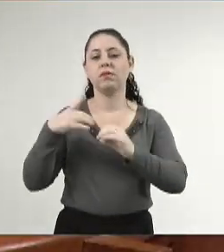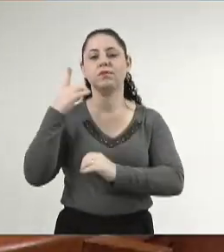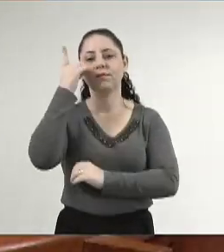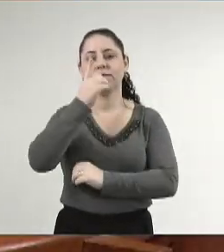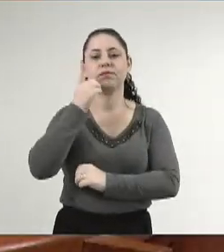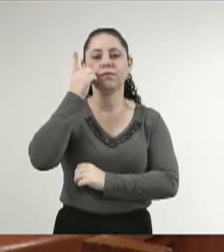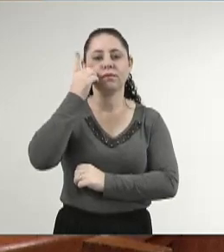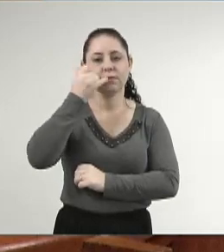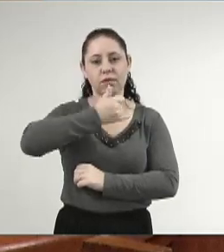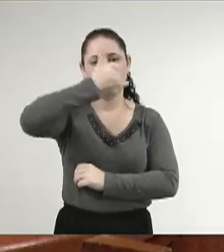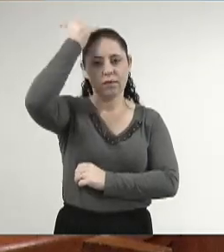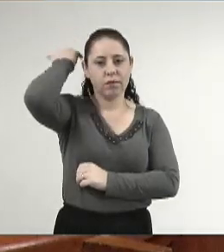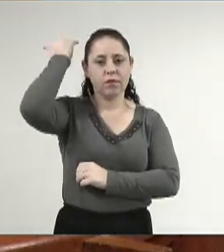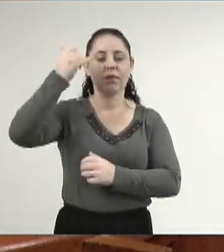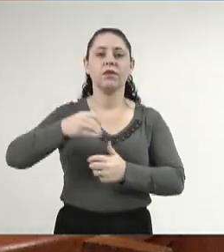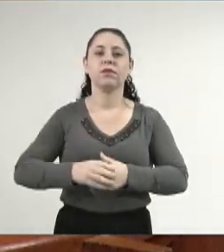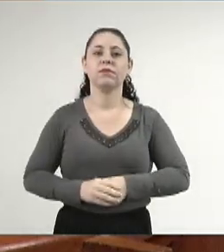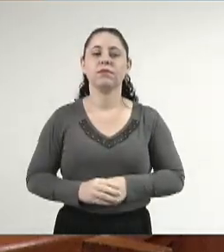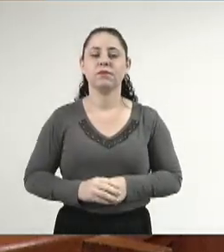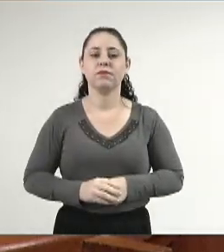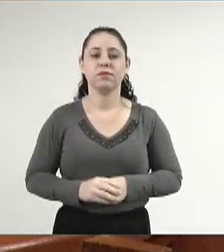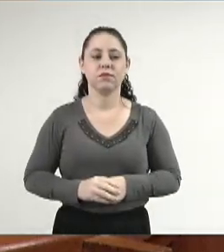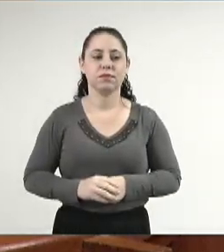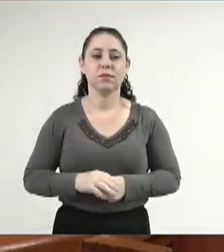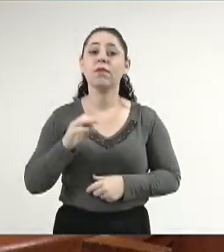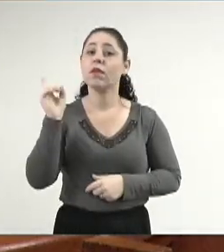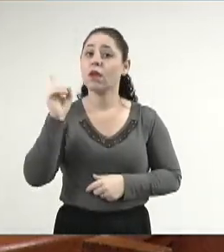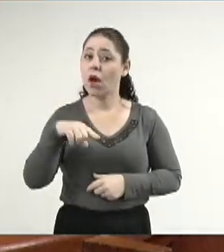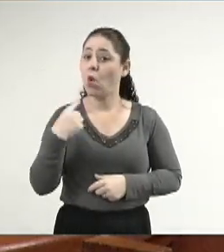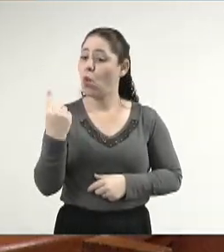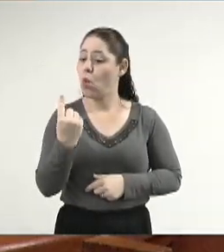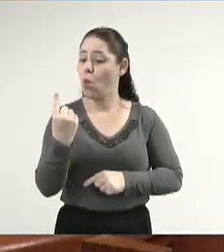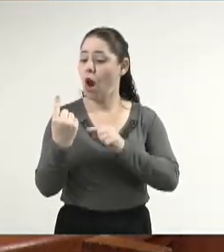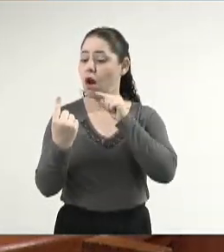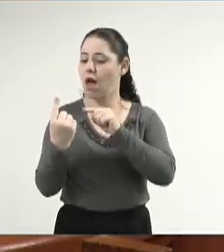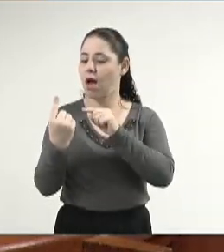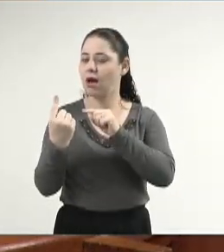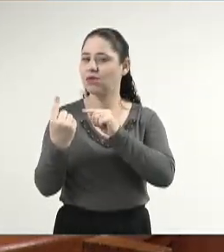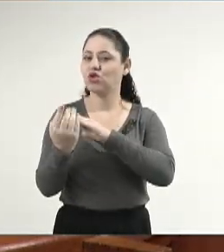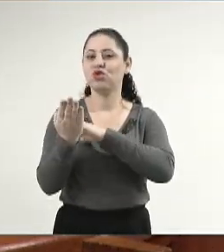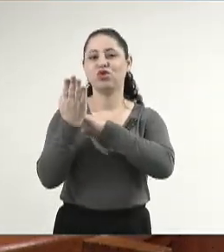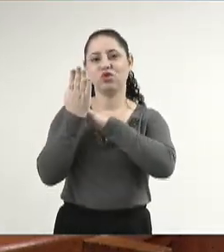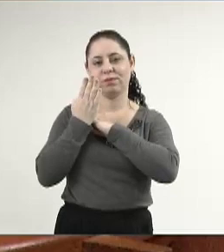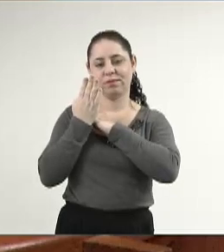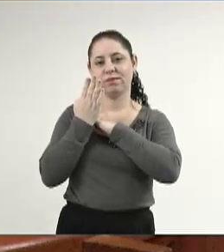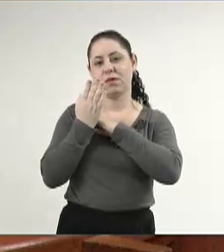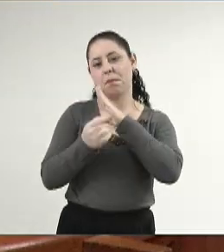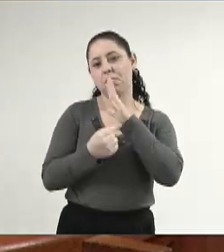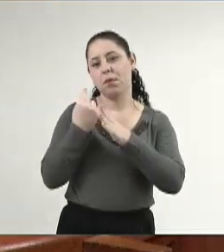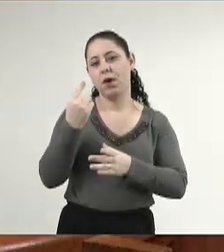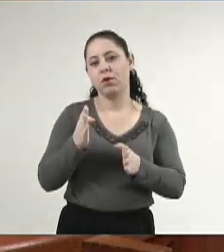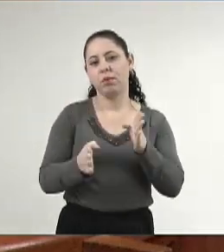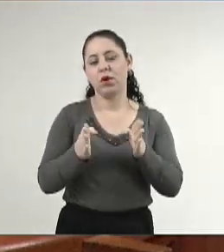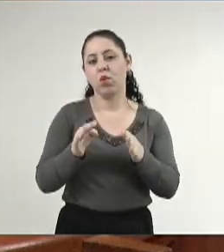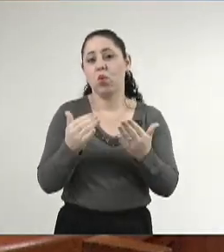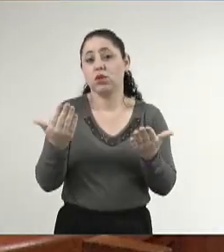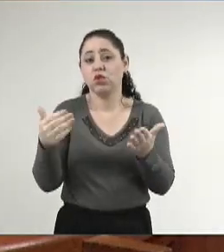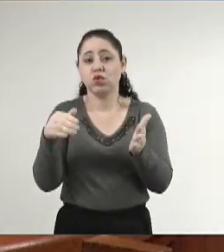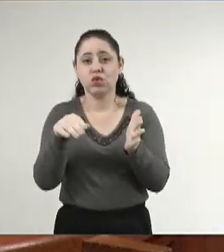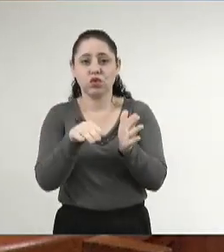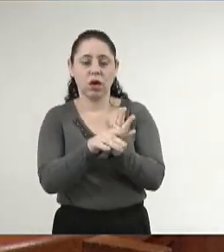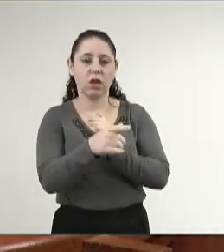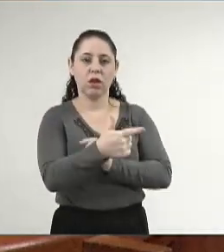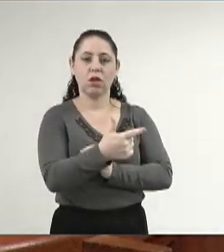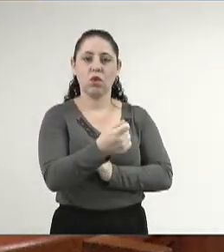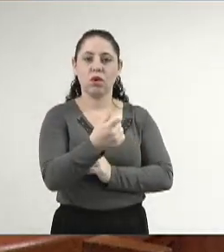querido deputado Júnior Mock, que foi um dos que nos ajudaram no primeiro mandato, quando nós chegamos aqui em